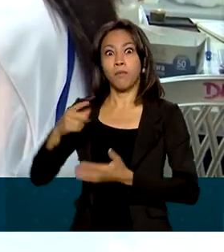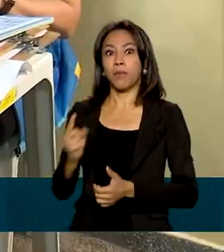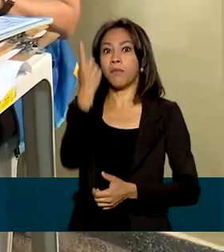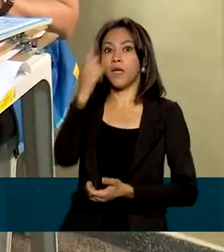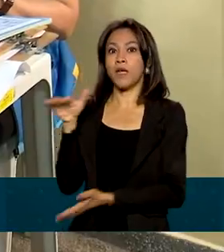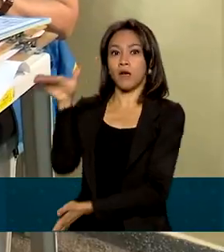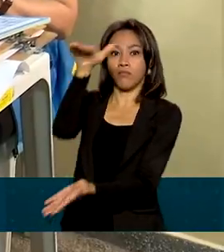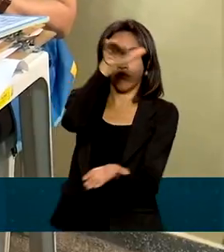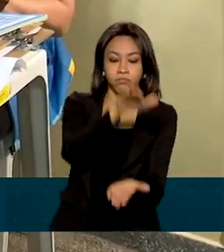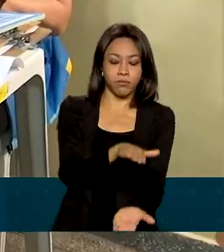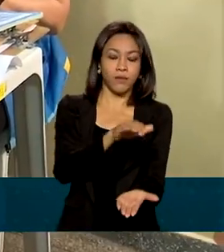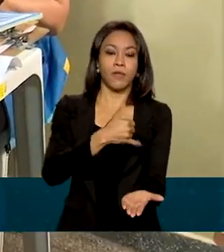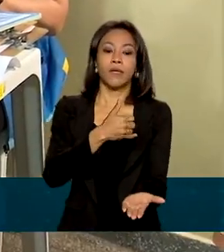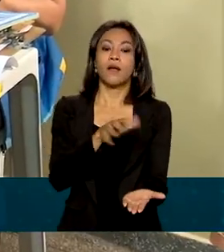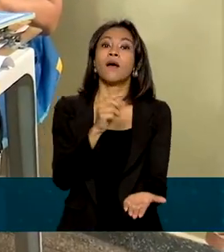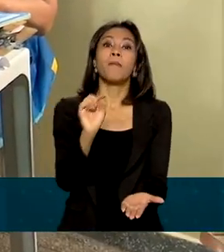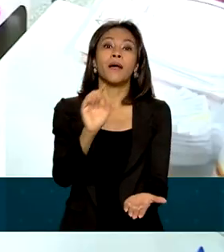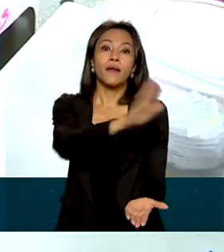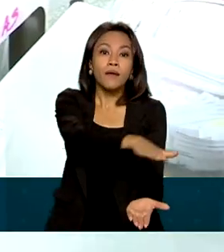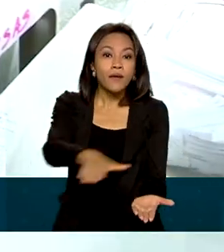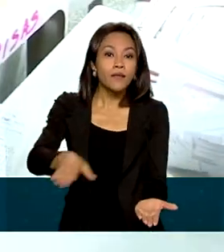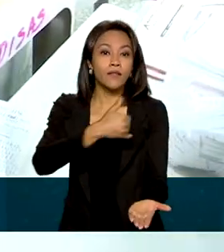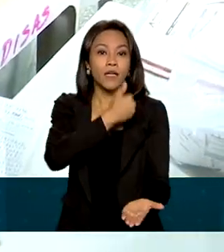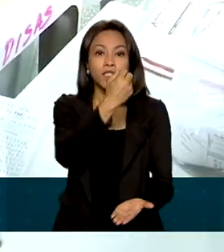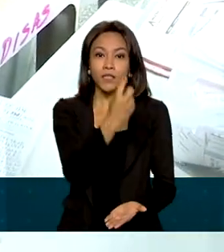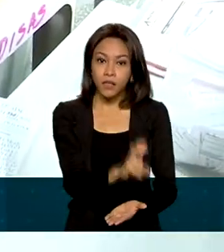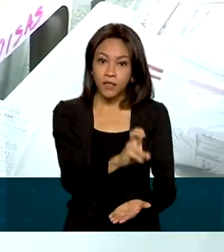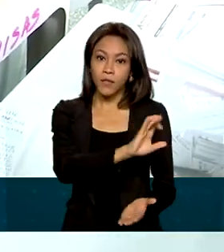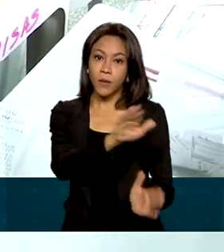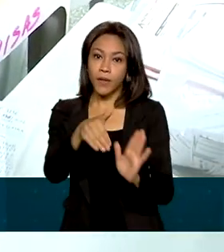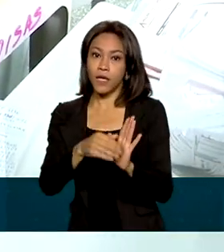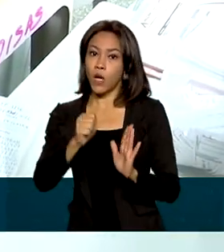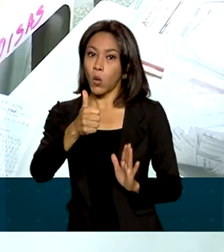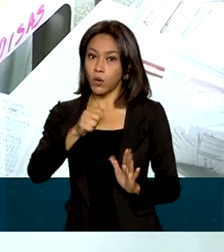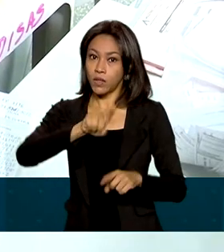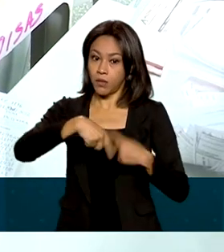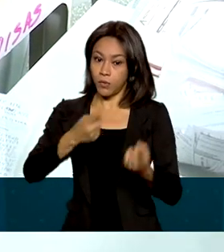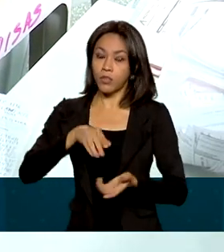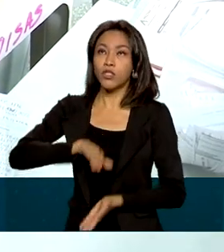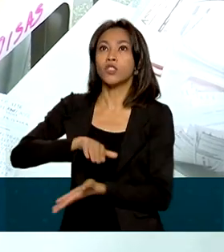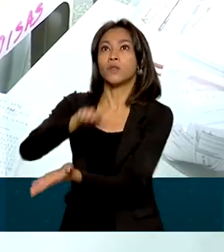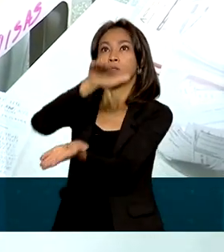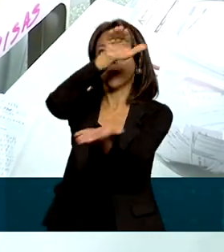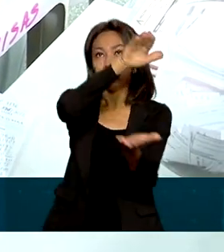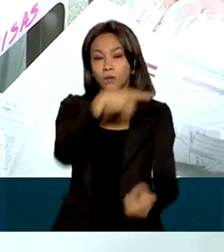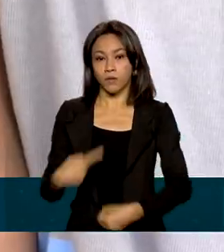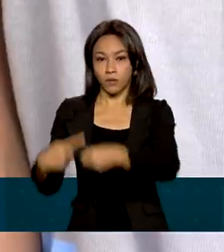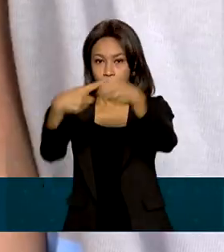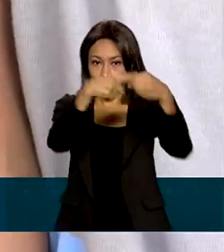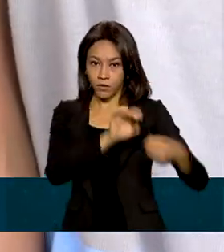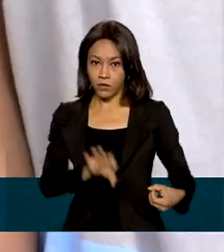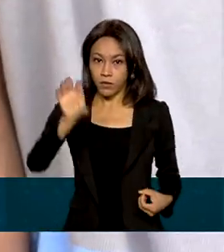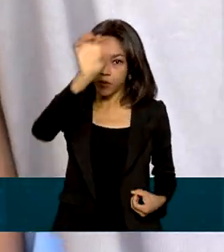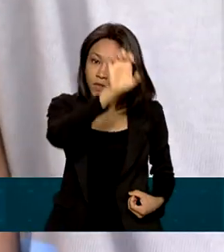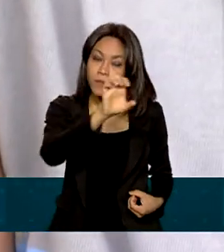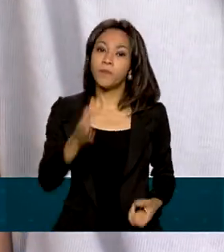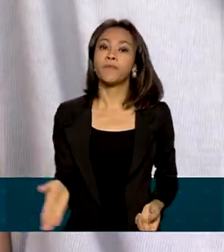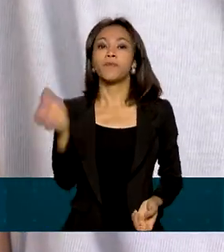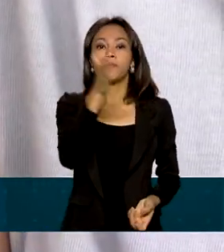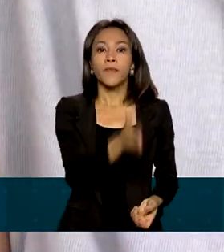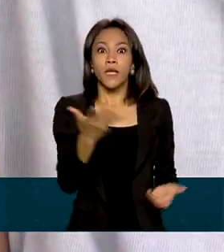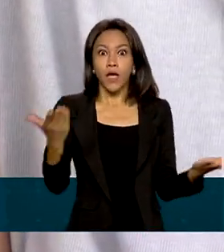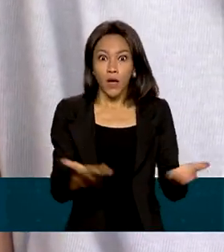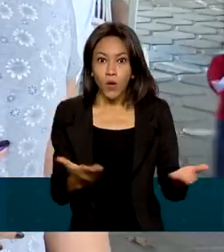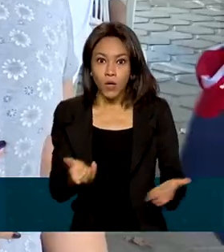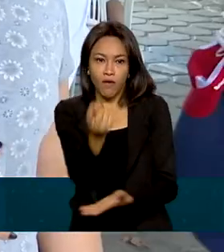para crianças entre 5 e 11 anos e começou a distribuir as doses para os estados e municípios. E com a vacinação